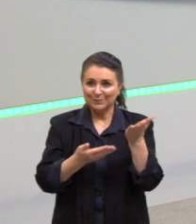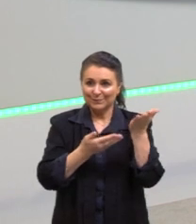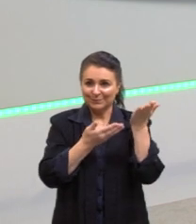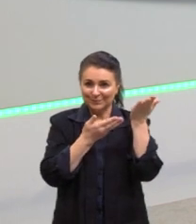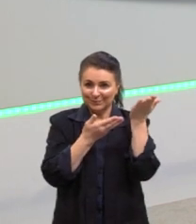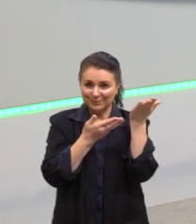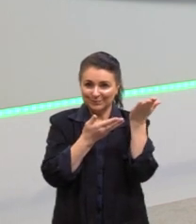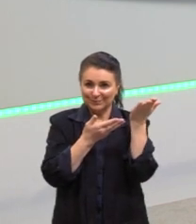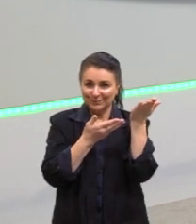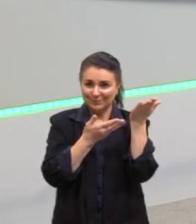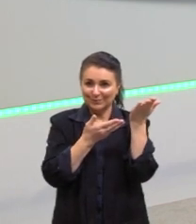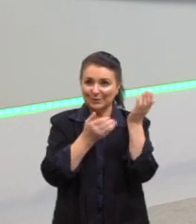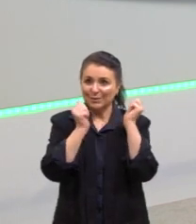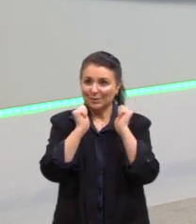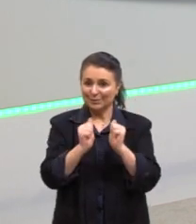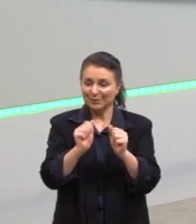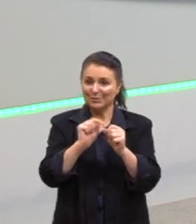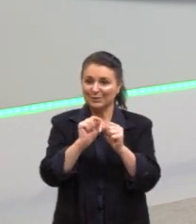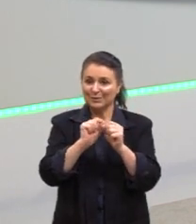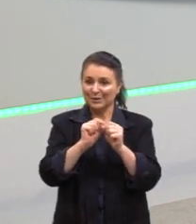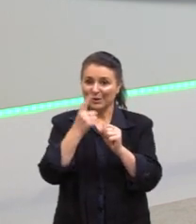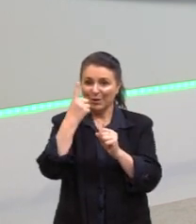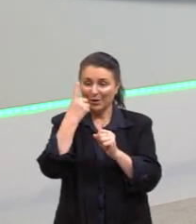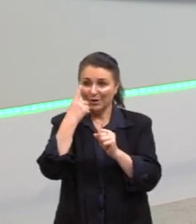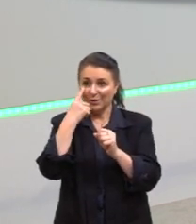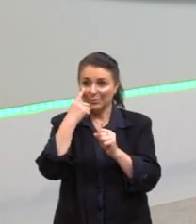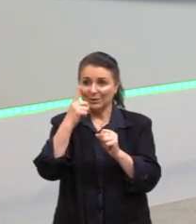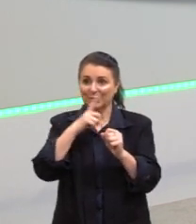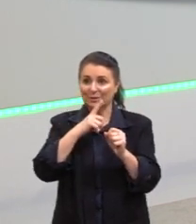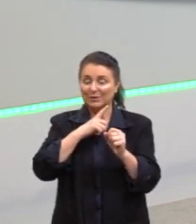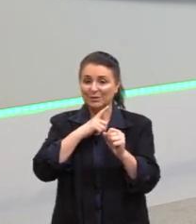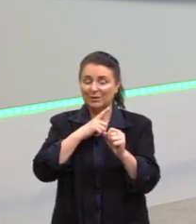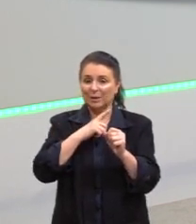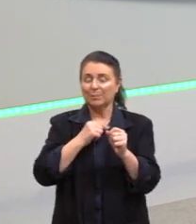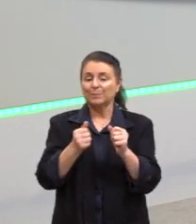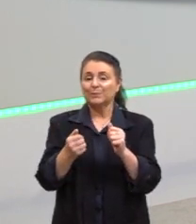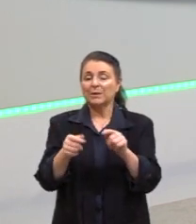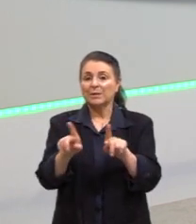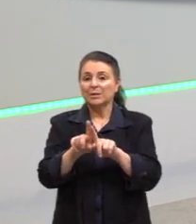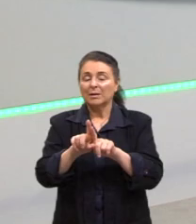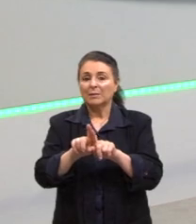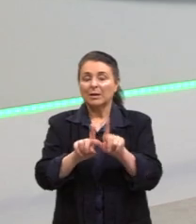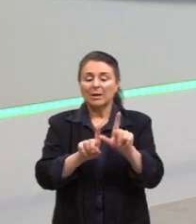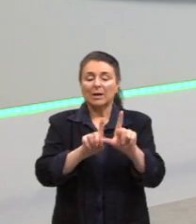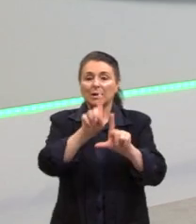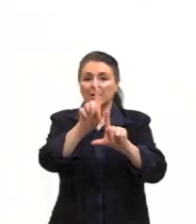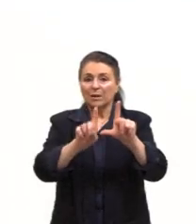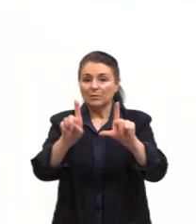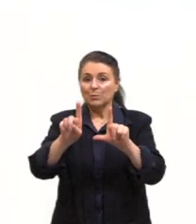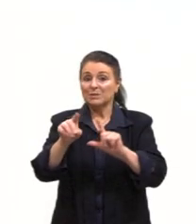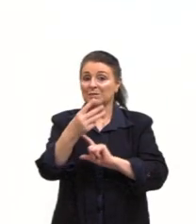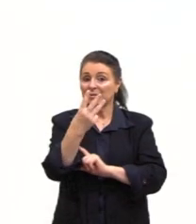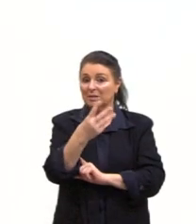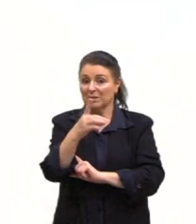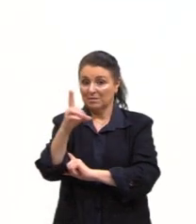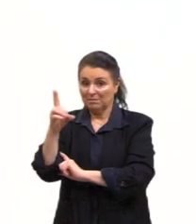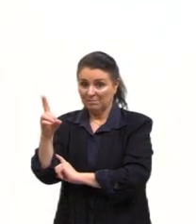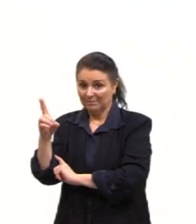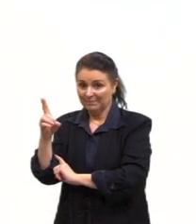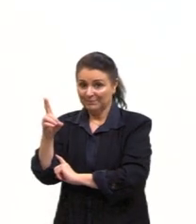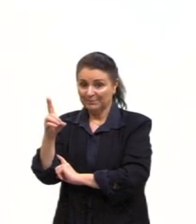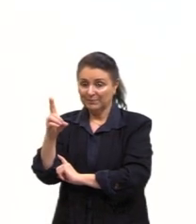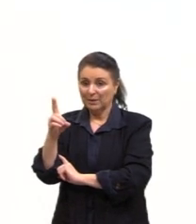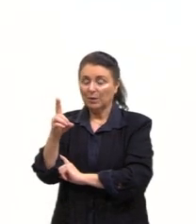são possíveis, que são utilizados. Então, nós temos, inclusive, gráficos 3D, né, com três dimensões.